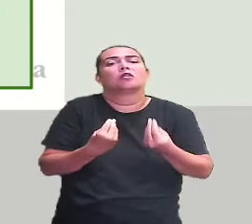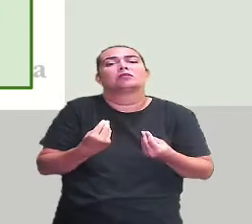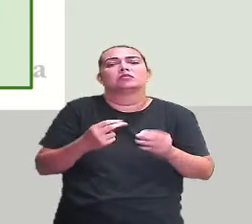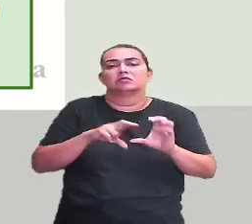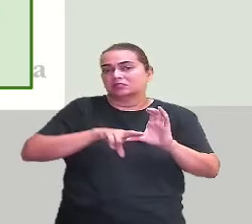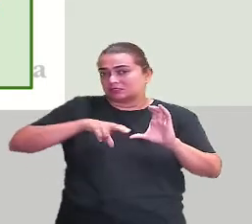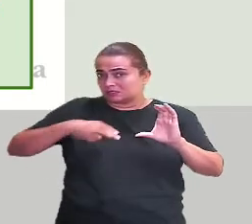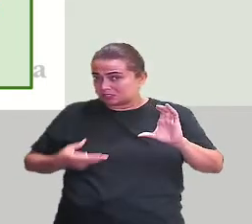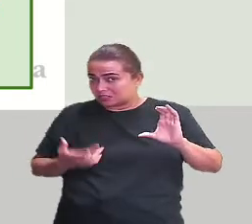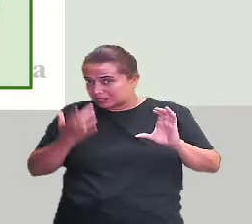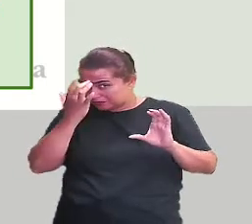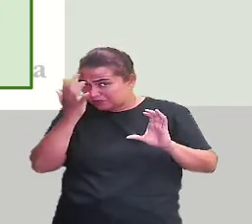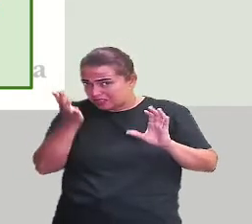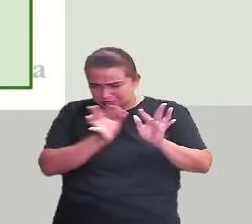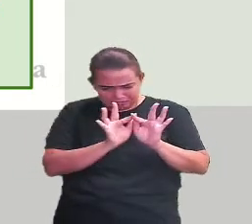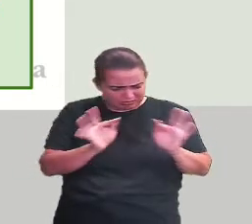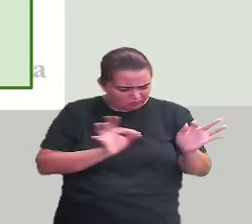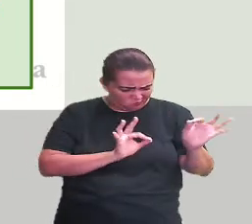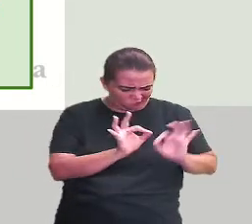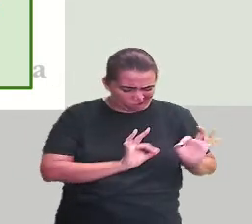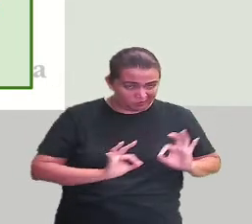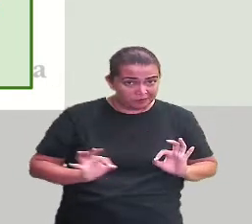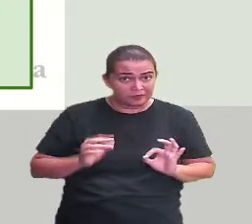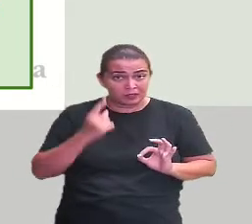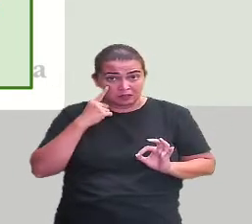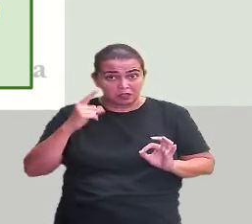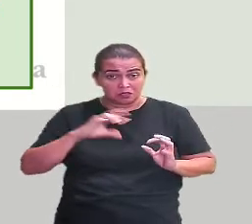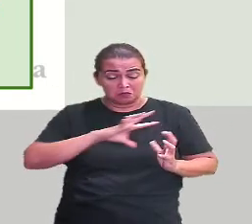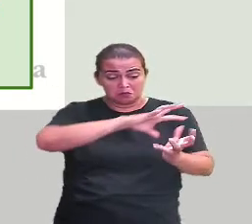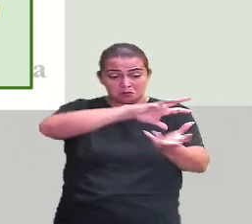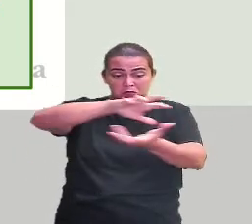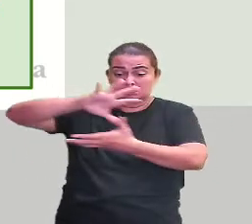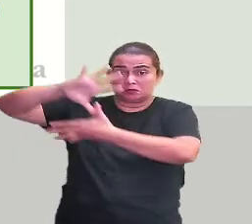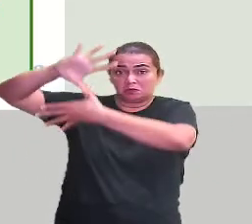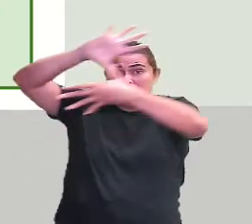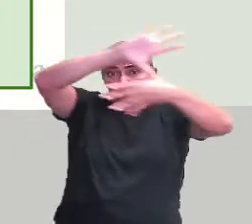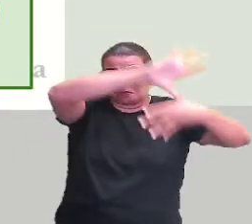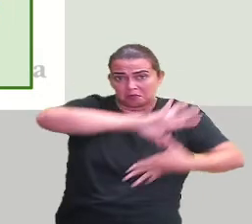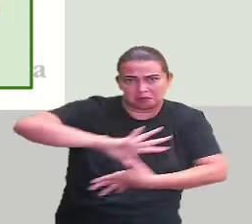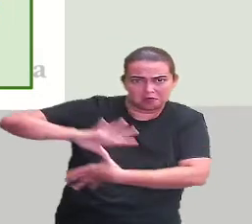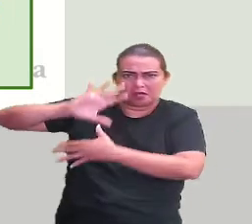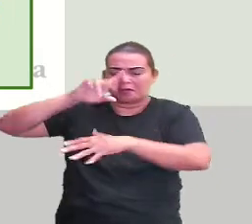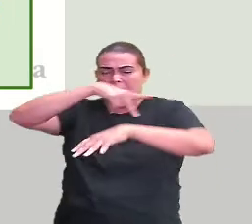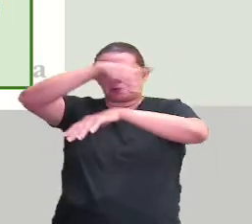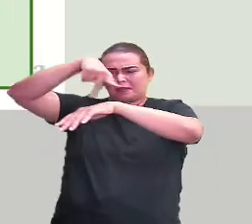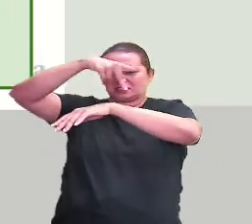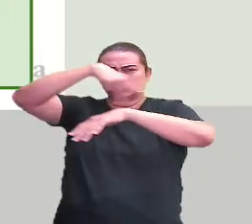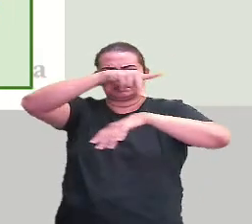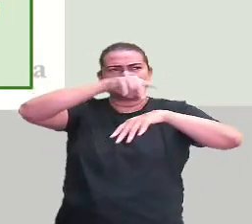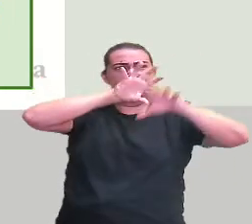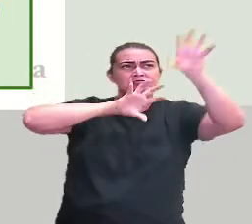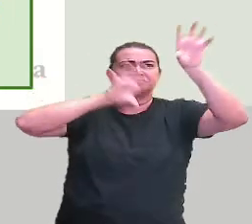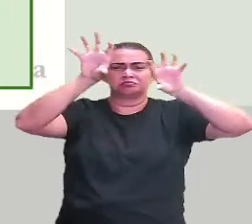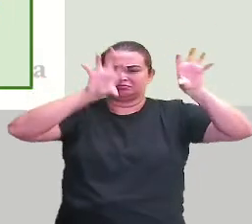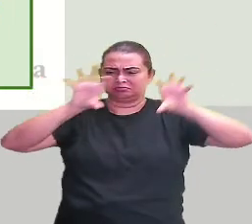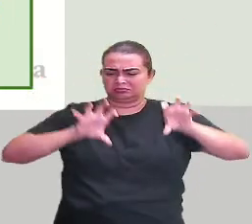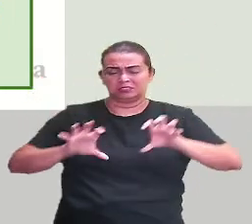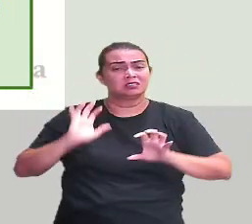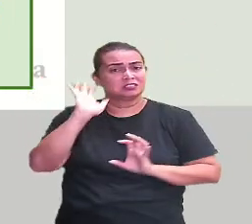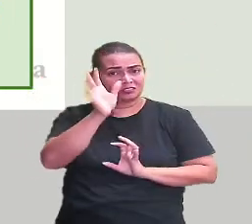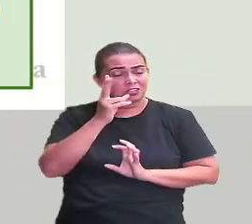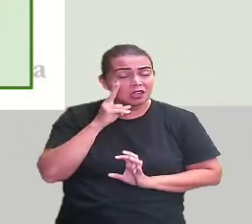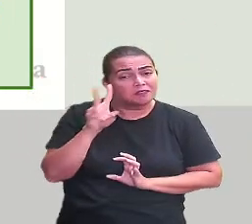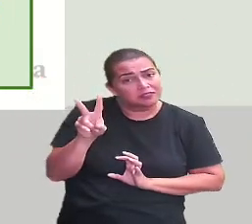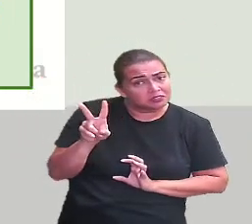mapa, minha gente, já viram um mapa? Mapa Mundo, aquele mapa bem grande, que tem todos os países, tem todos os continentes. E aí?